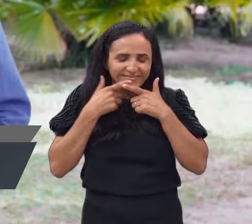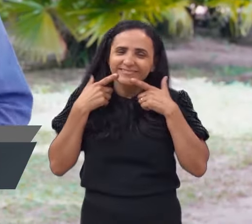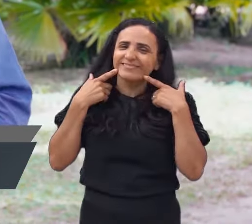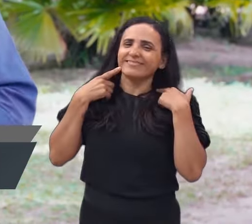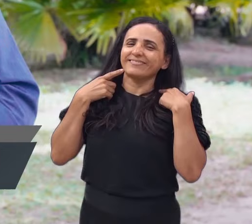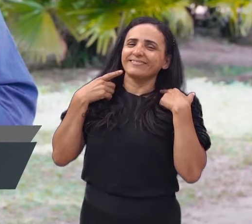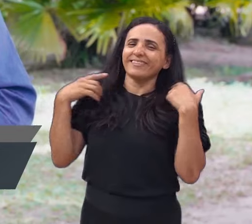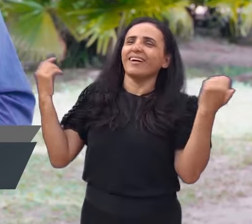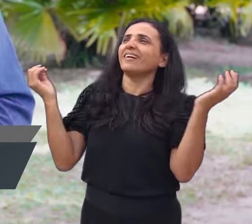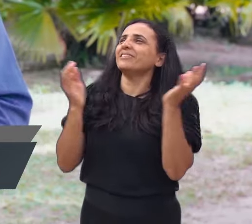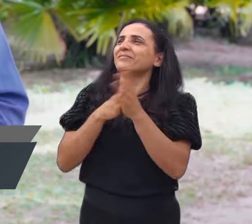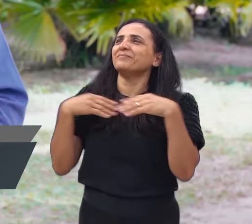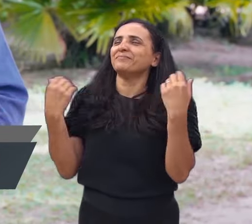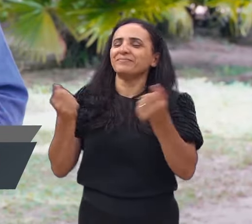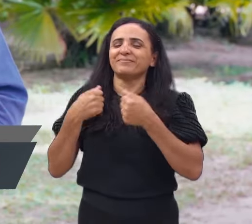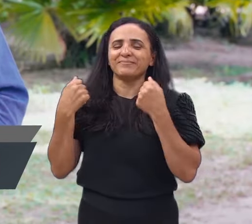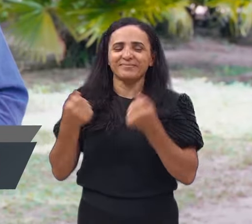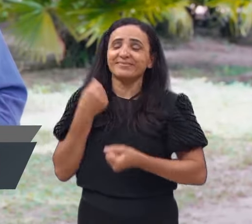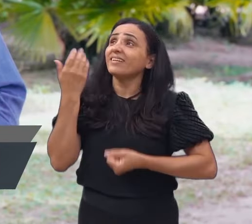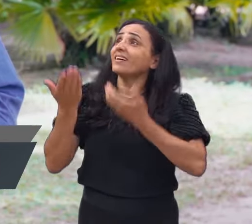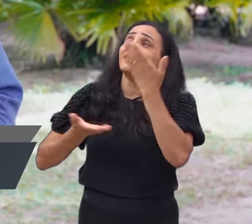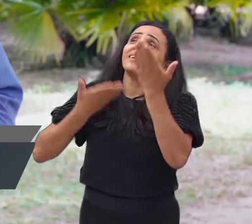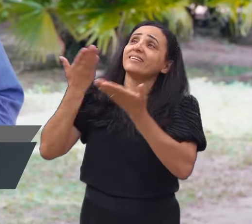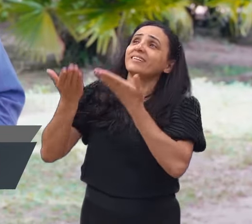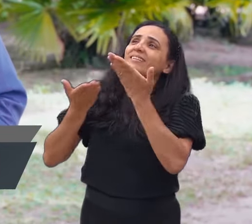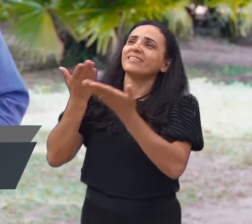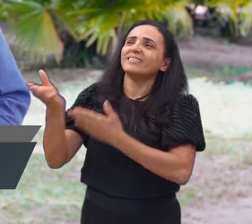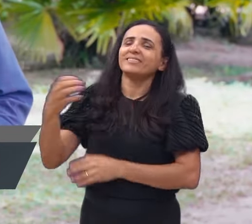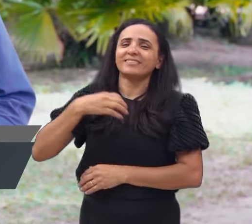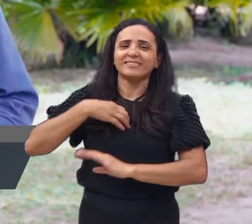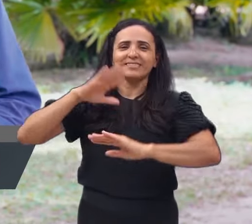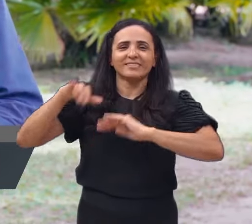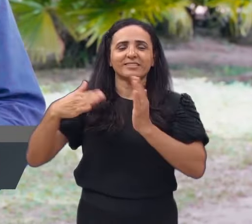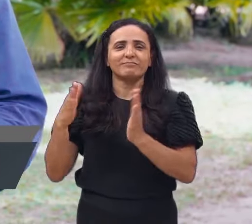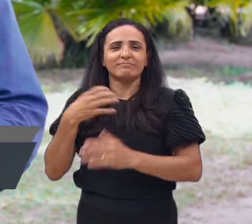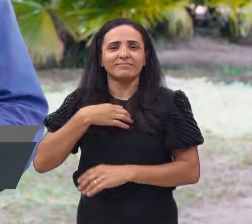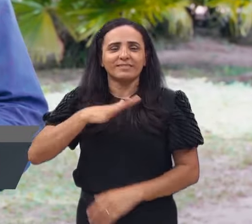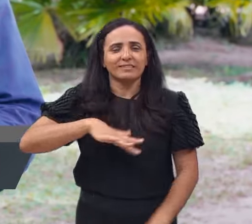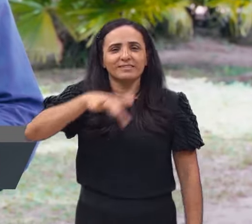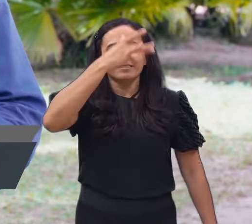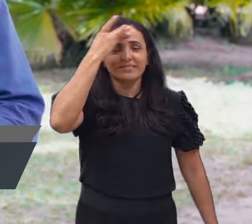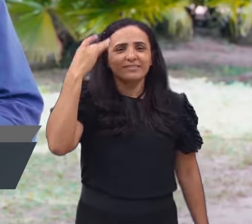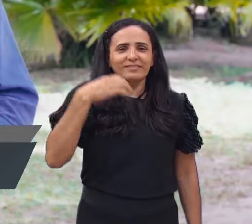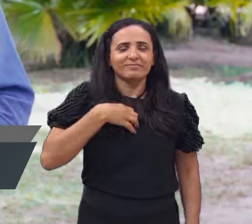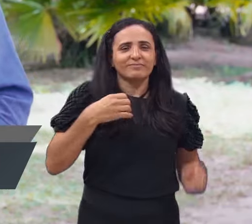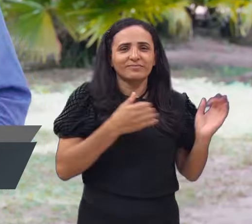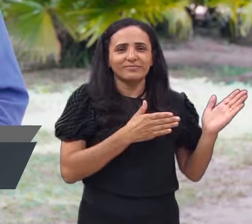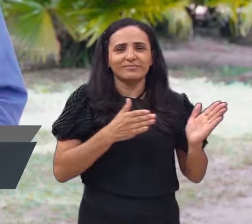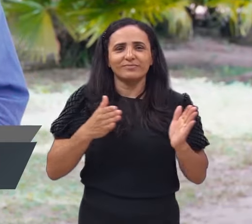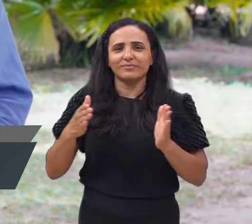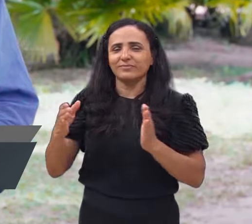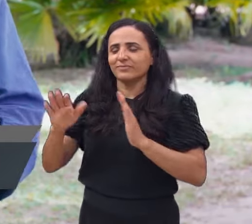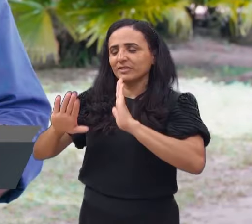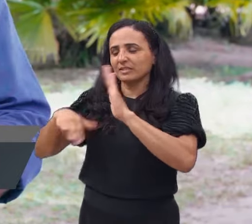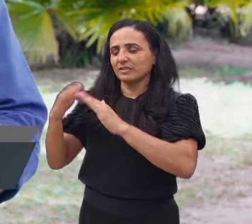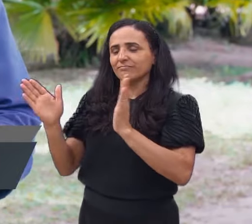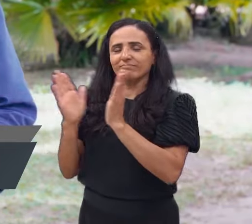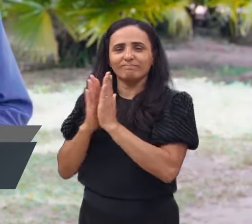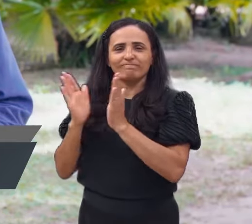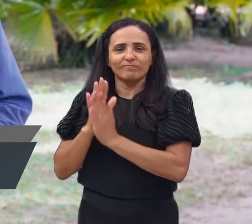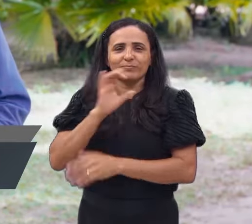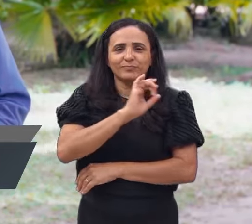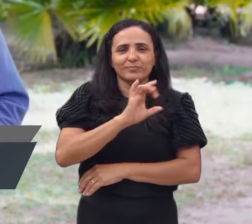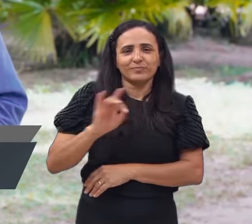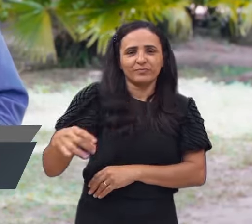sorriso, aleluia. Deus o exaltou e lhe deu um nome soberano, um nome que estará acima de qualquer